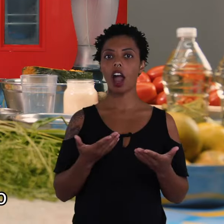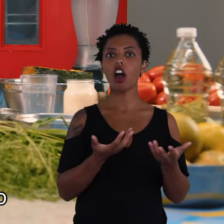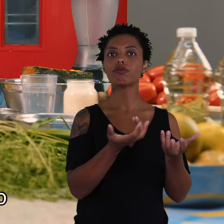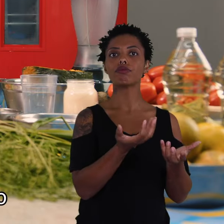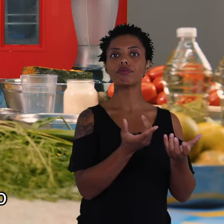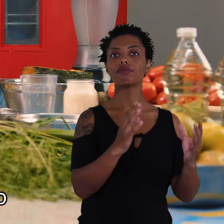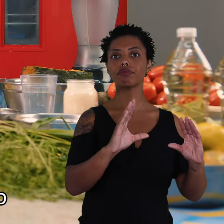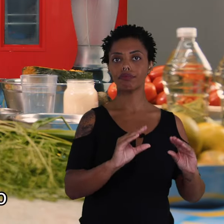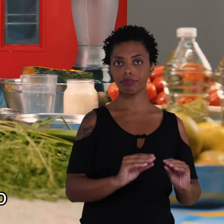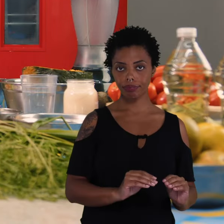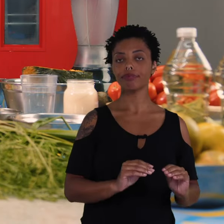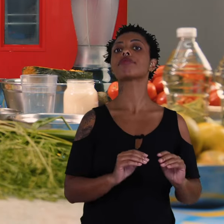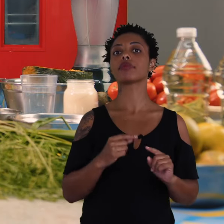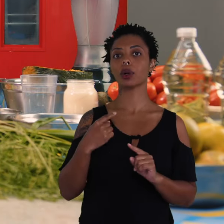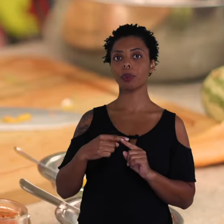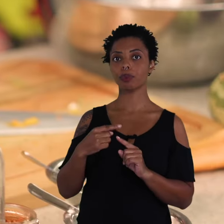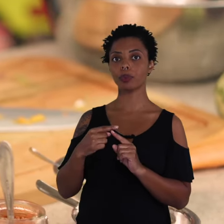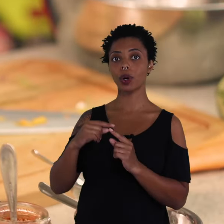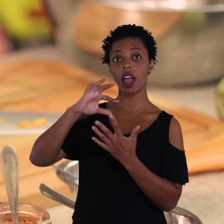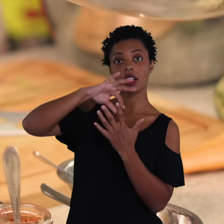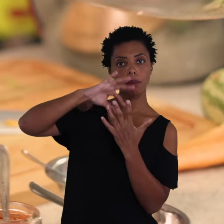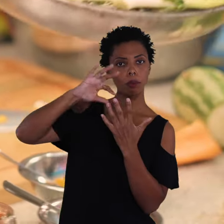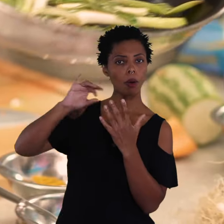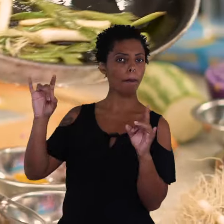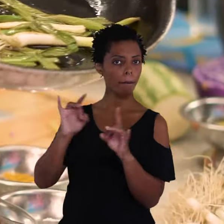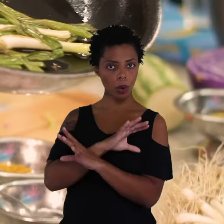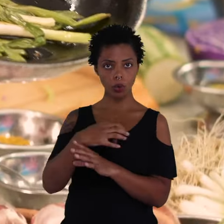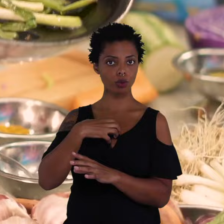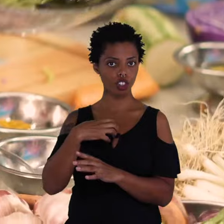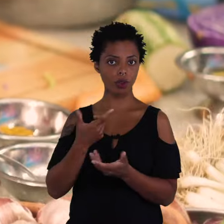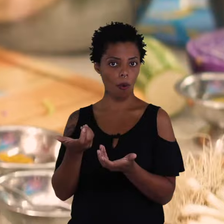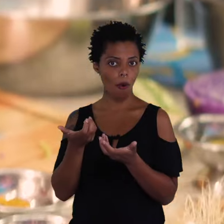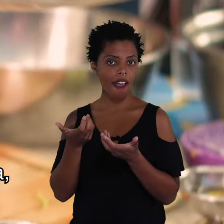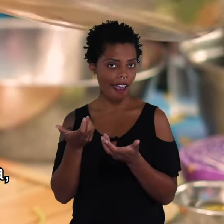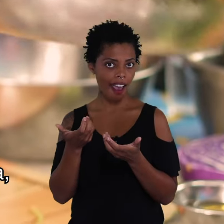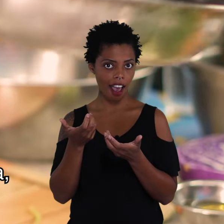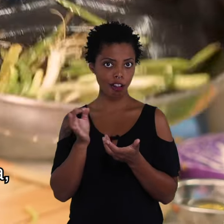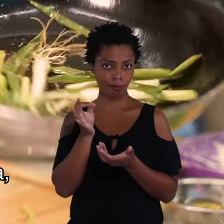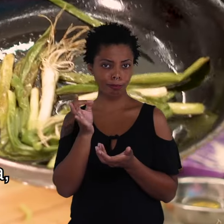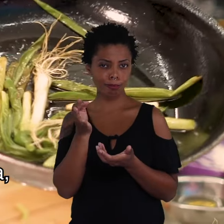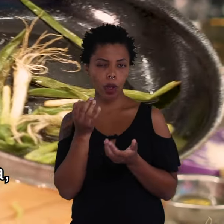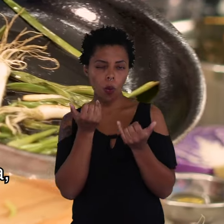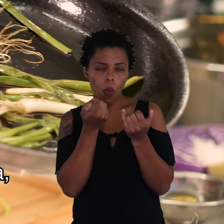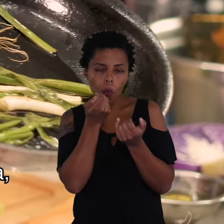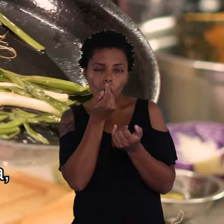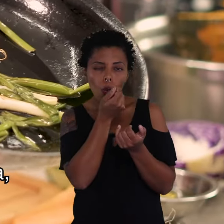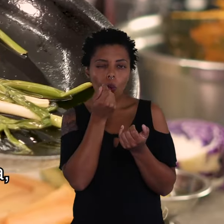Aqui eu já vou desligar o fogo, porque a cebolinha já está no ponto que eu preciso, que é assim